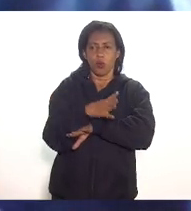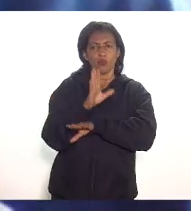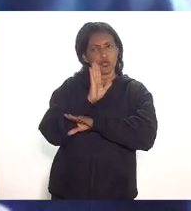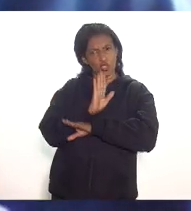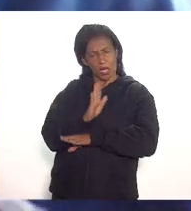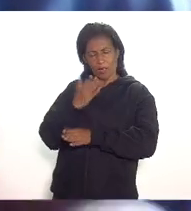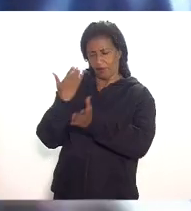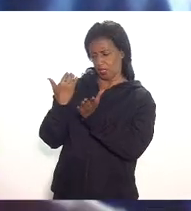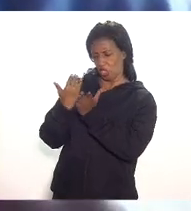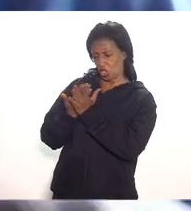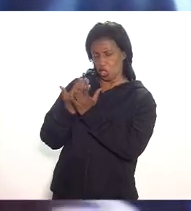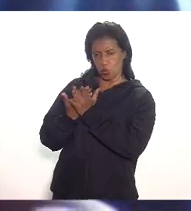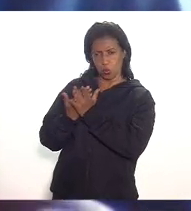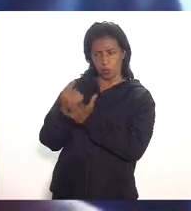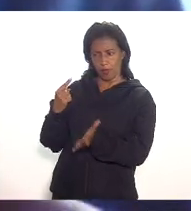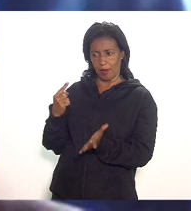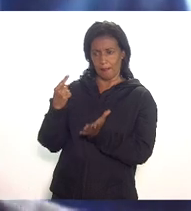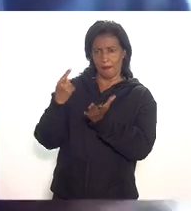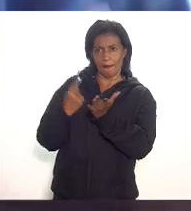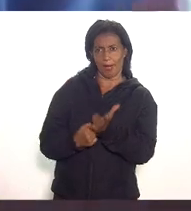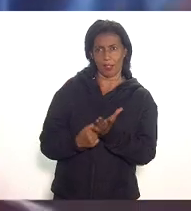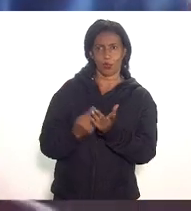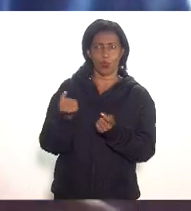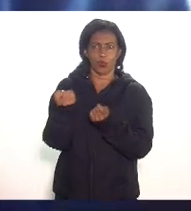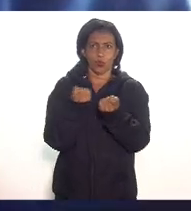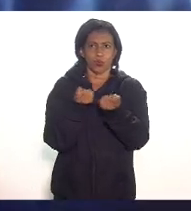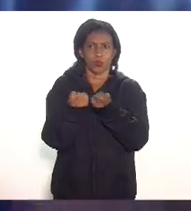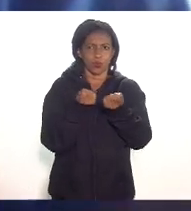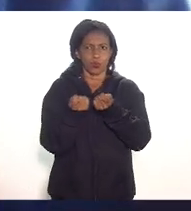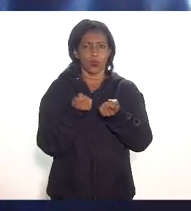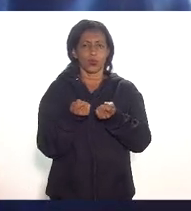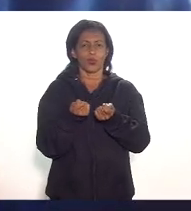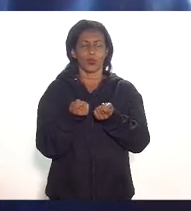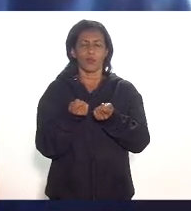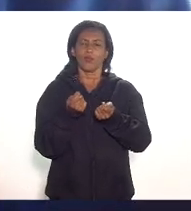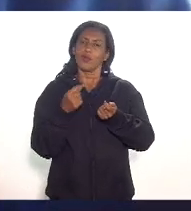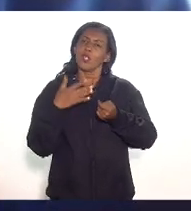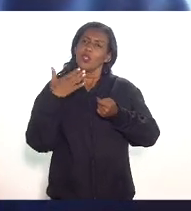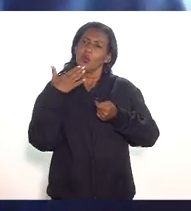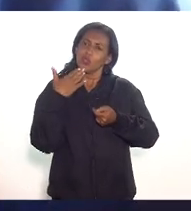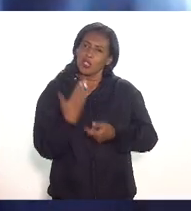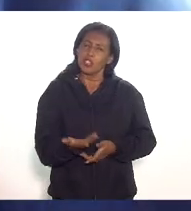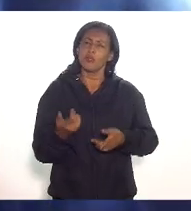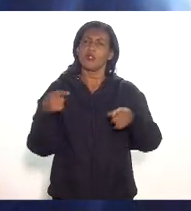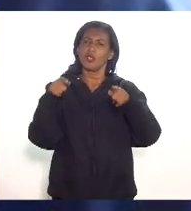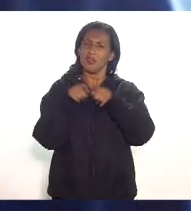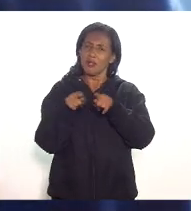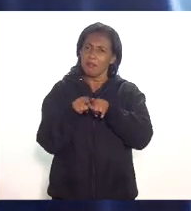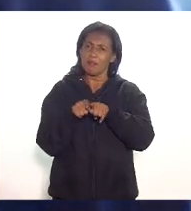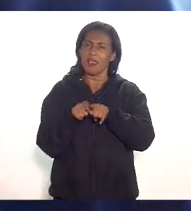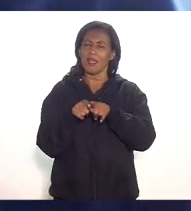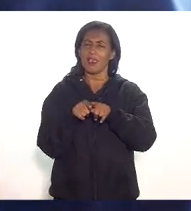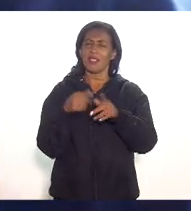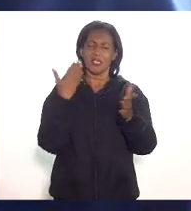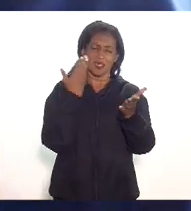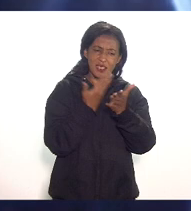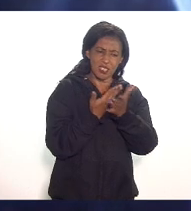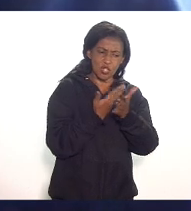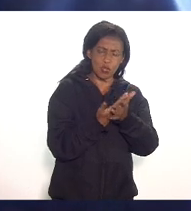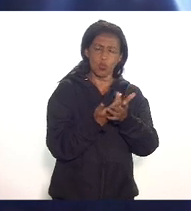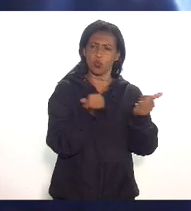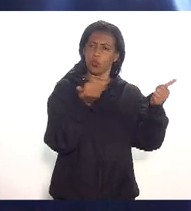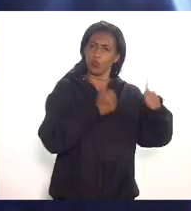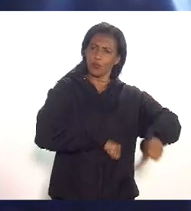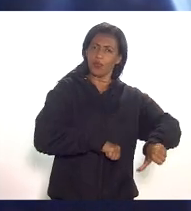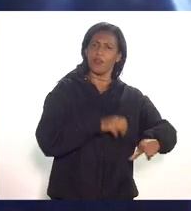para avaliar o impacto econômico eu gostaria que esse estudo contemplasse também essas térmicas que vão a leilão